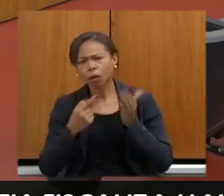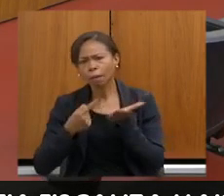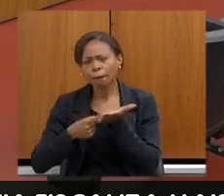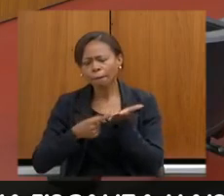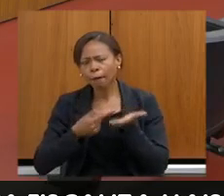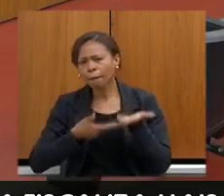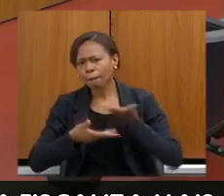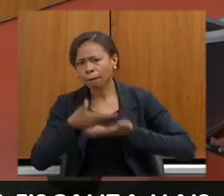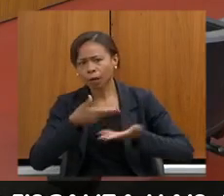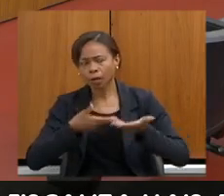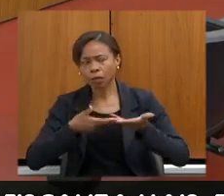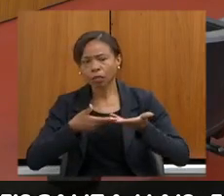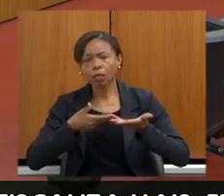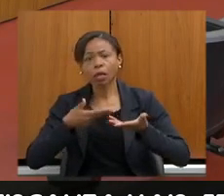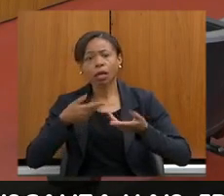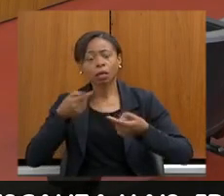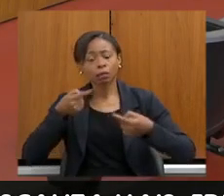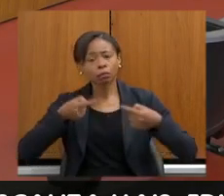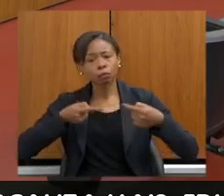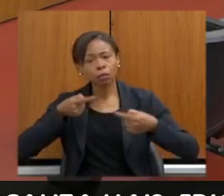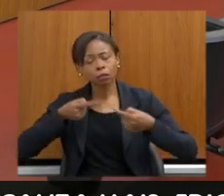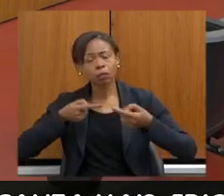acredito que esses diálogos